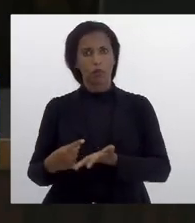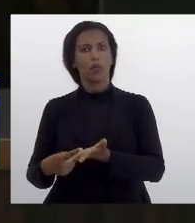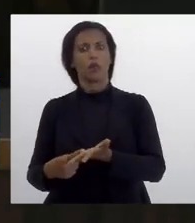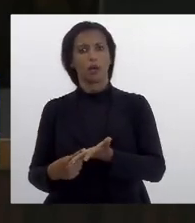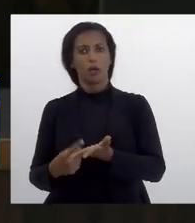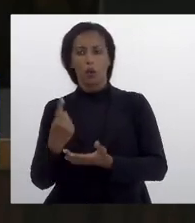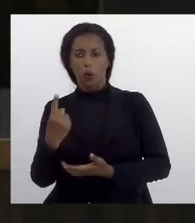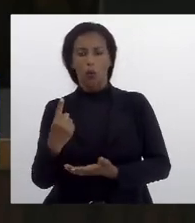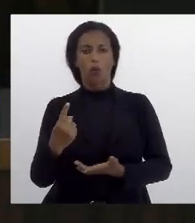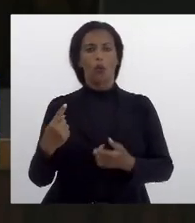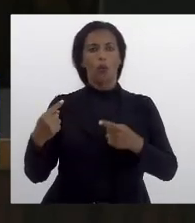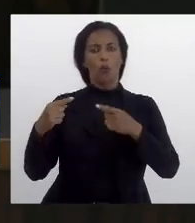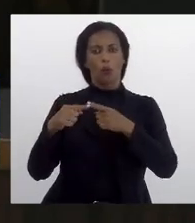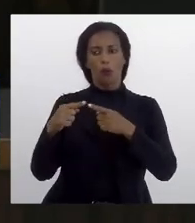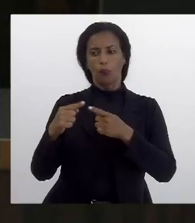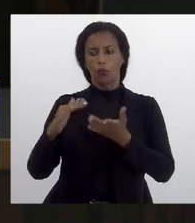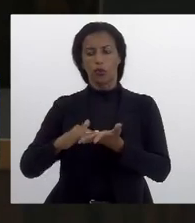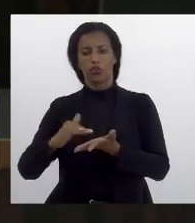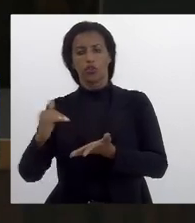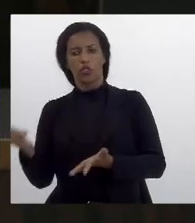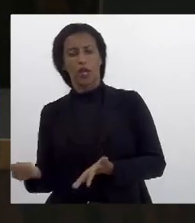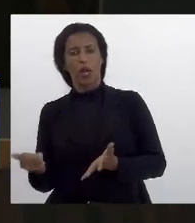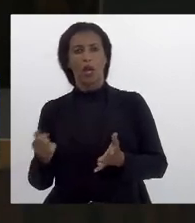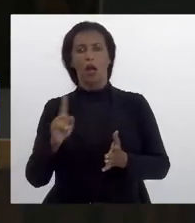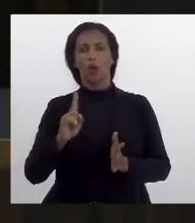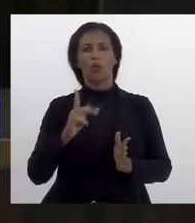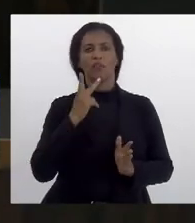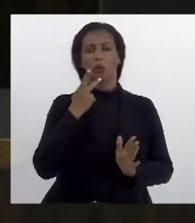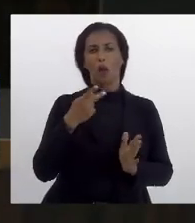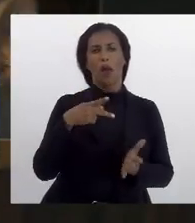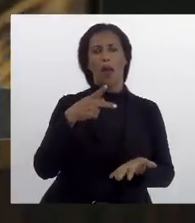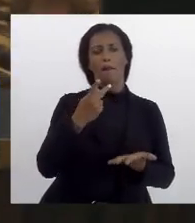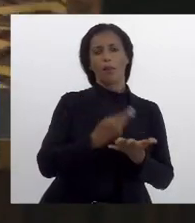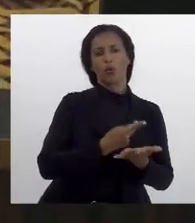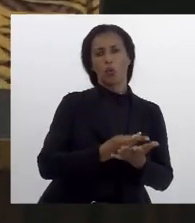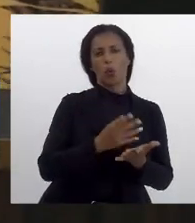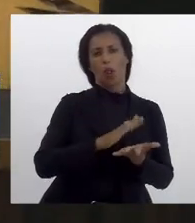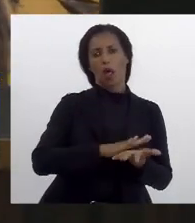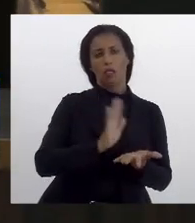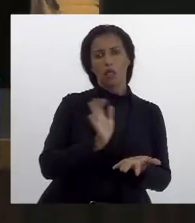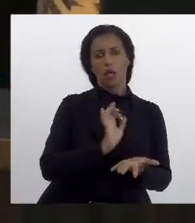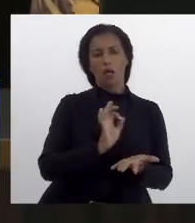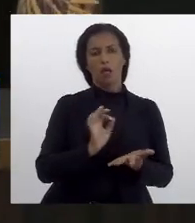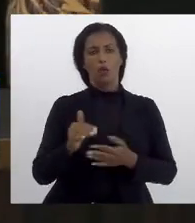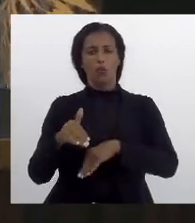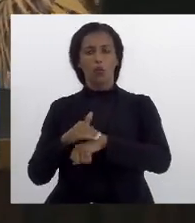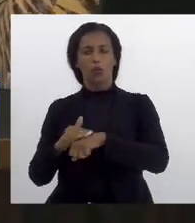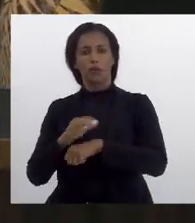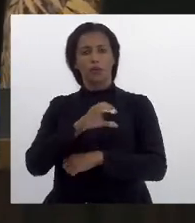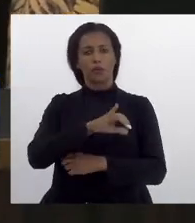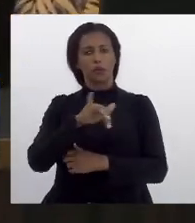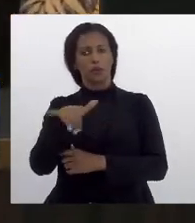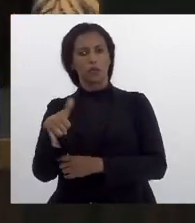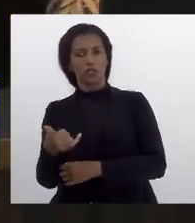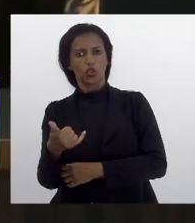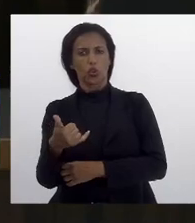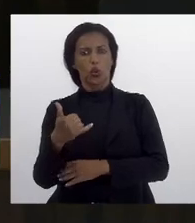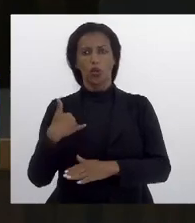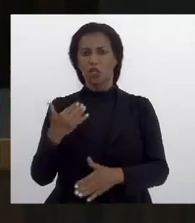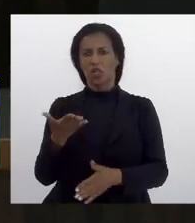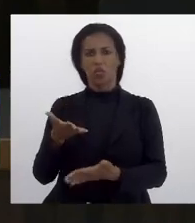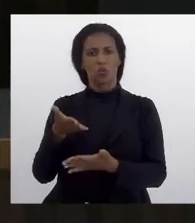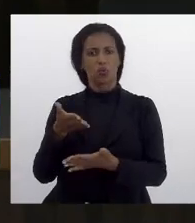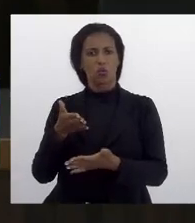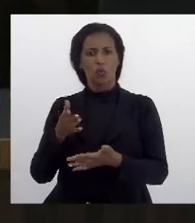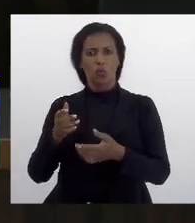acordou de tirar outro acordou de não protocolar novamente em conversa com a presidência e com a CCJ isso não fere nenhum